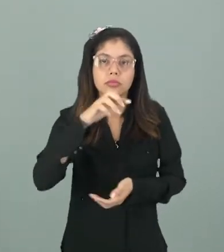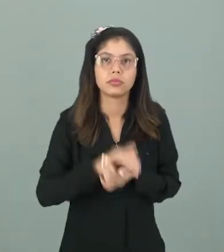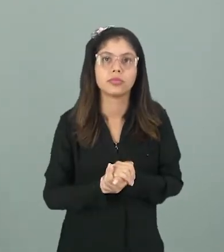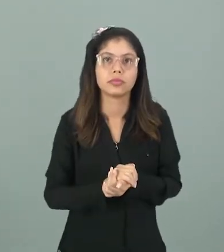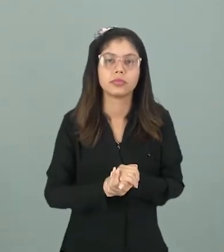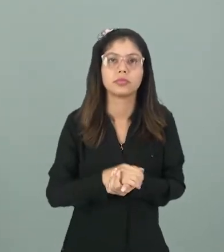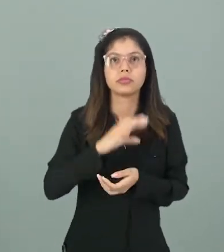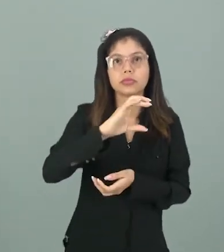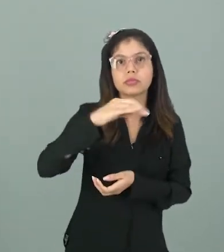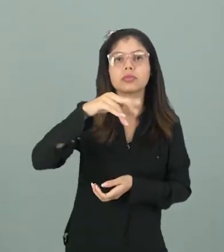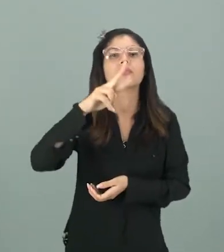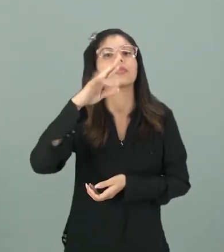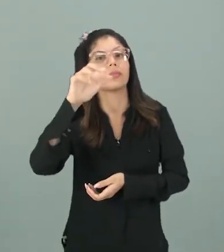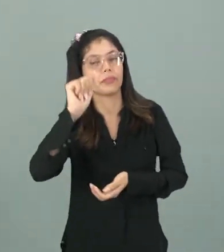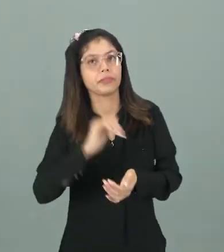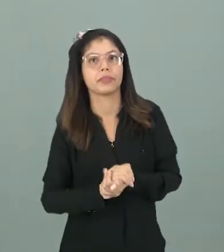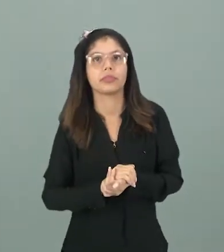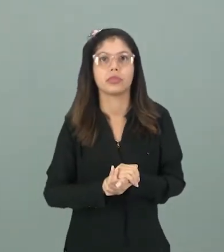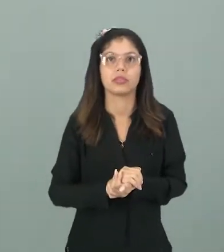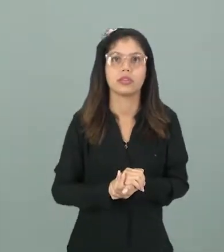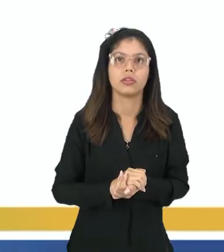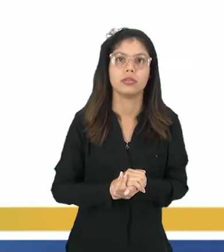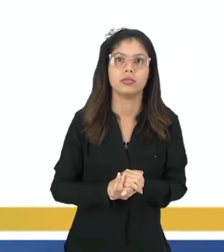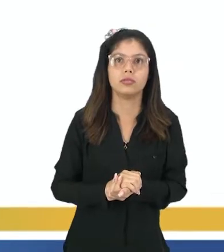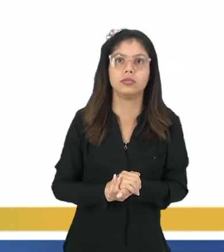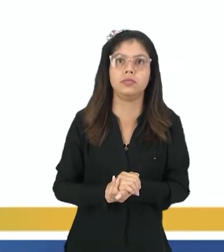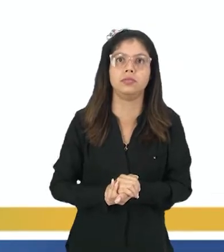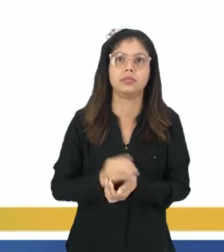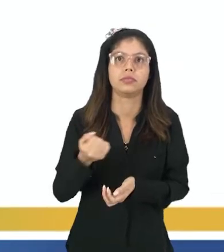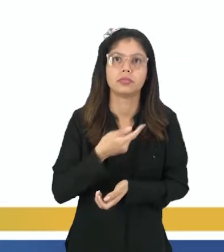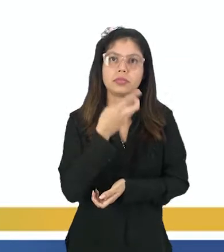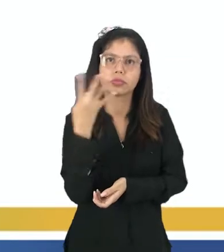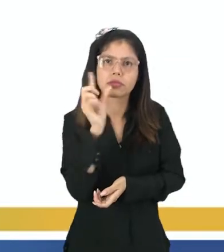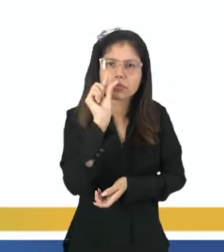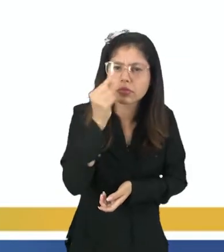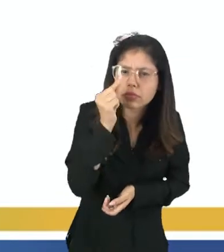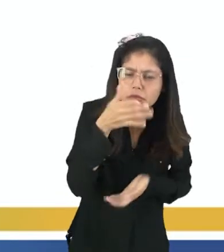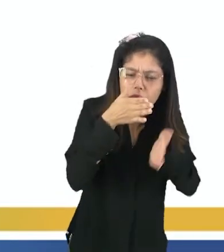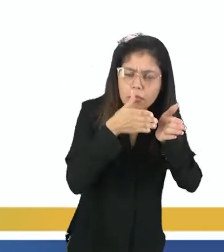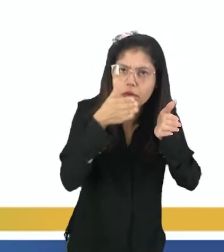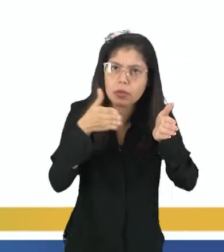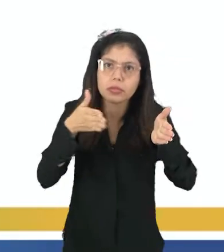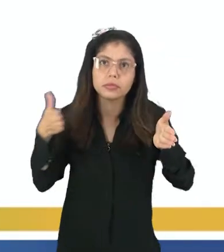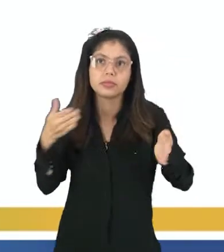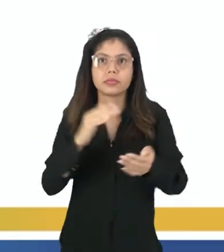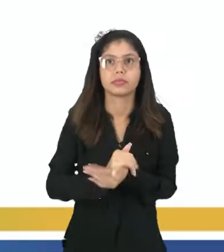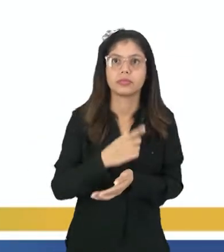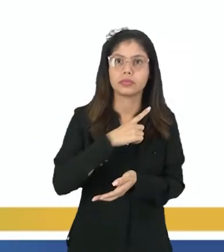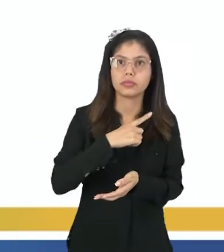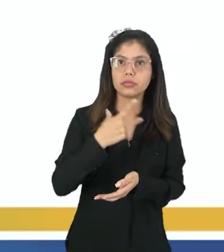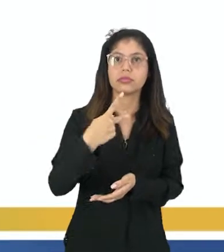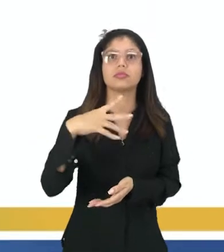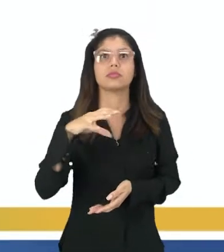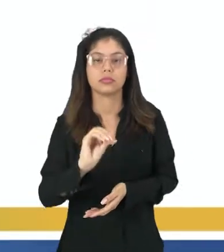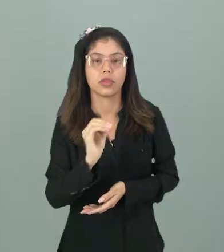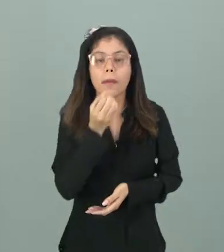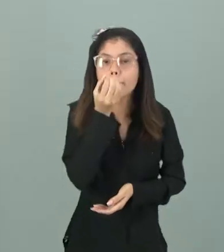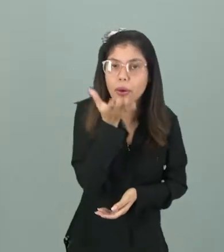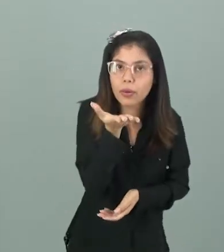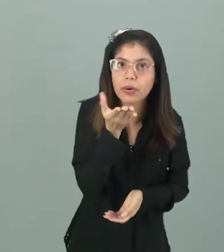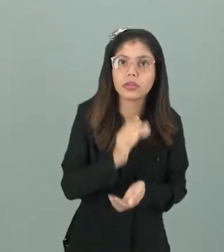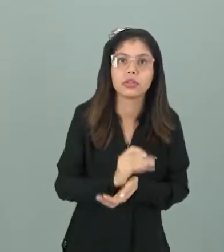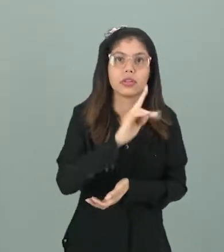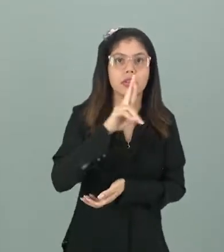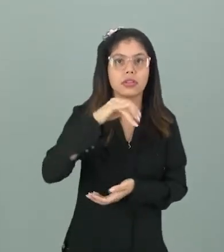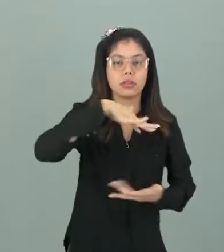cometas, temos também os incontáveis, as incontáveis pequenas partículas que vão compor aí todo o